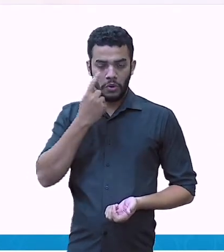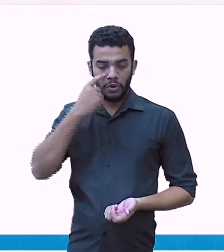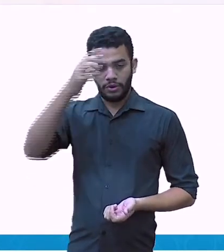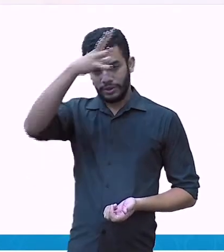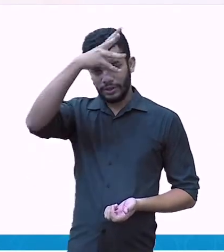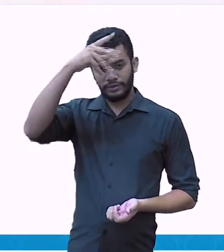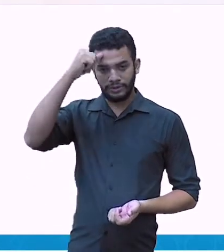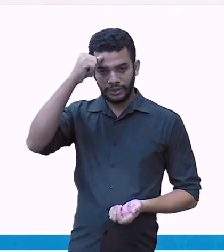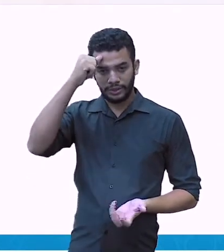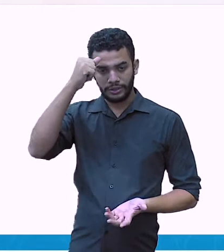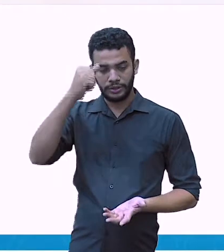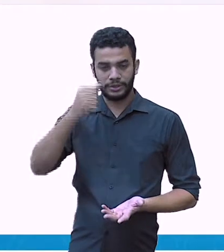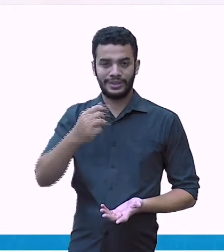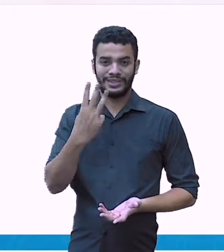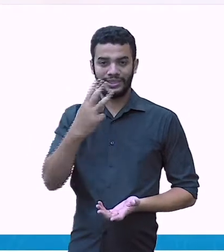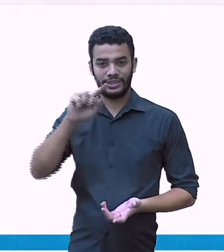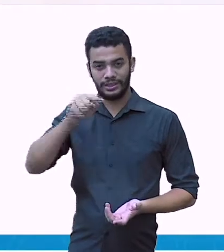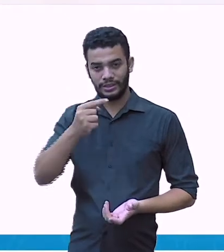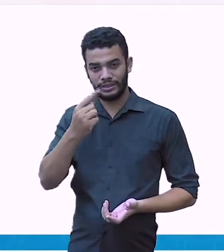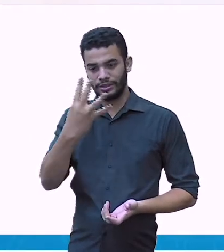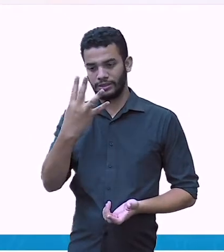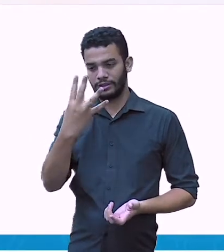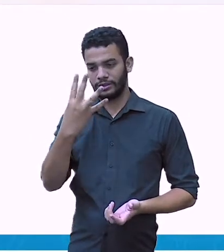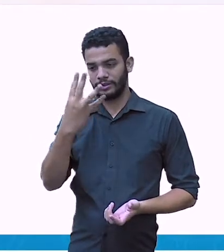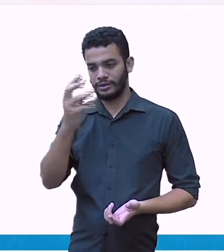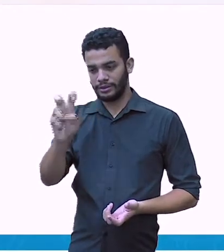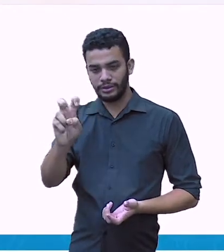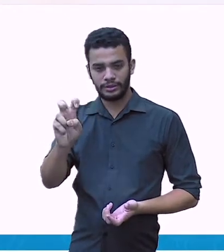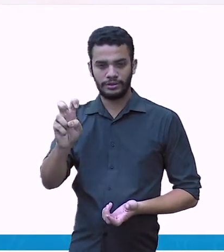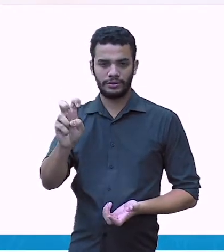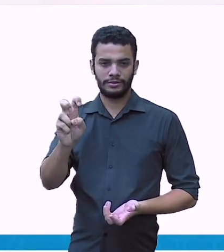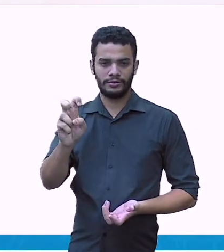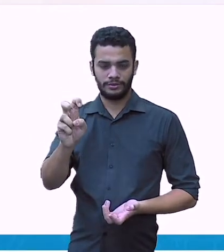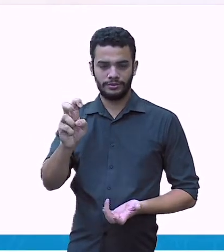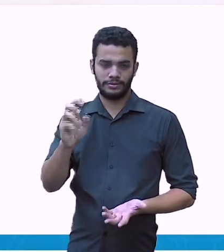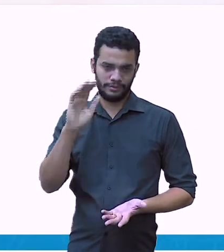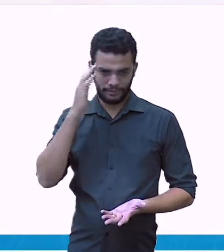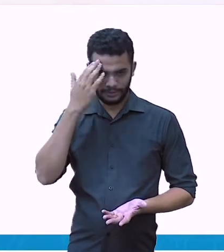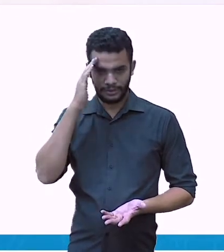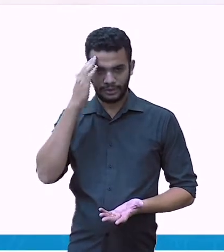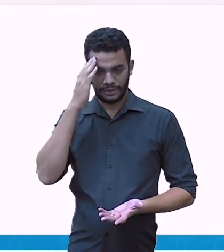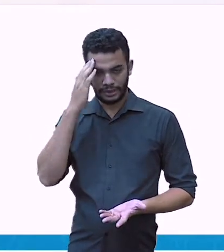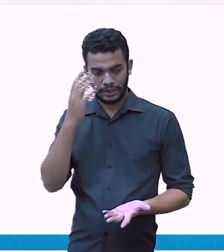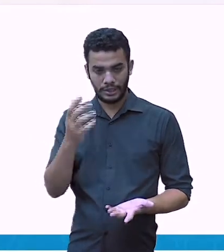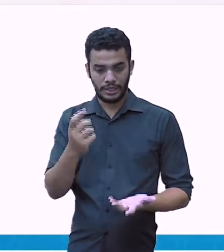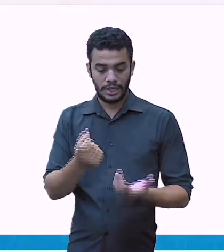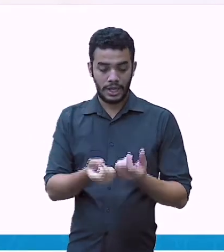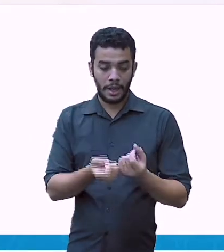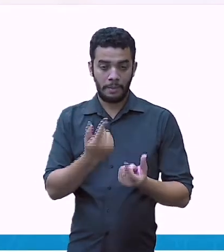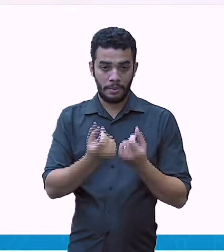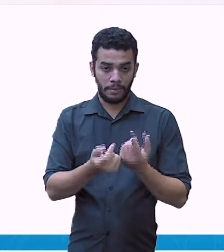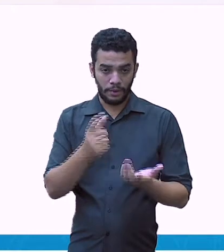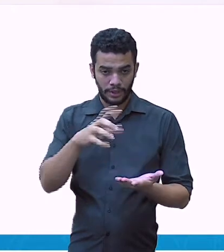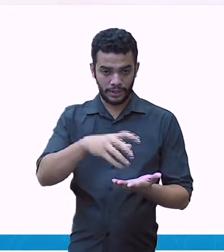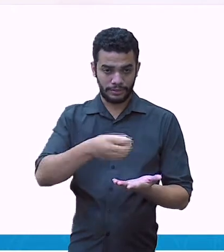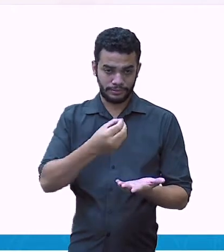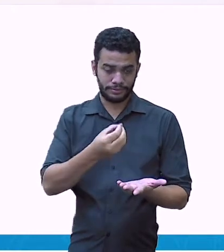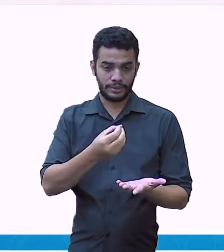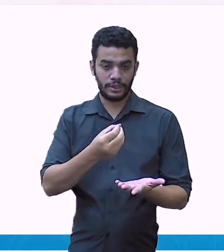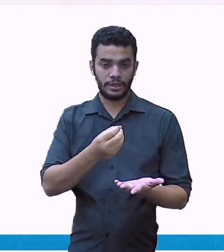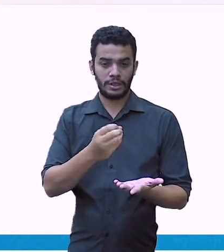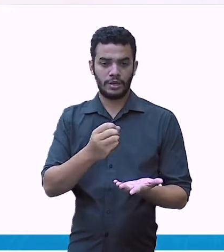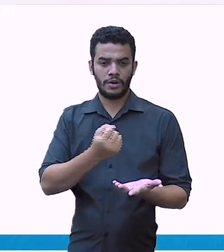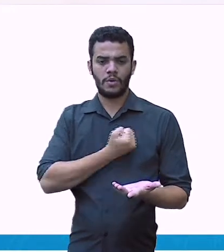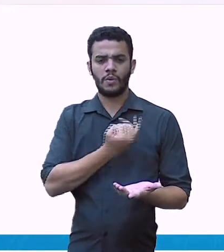refrigerante? Três reais e quarenta e cinco centavos. Quanto custa a pipoca? Sete reais